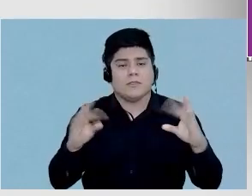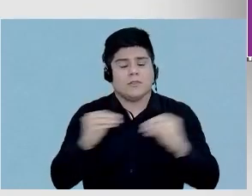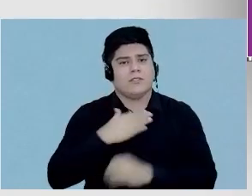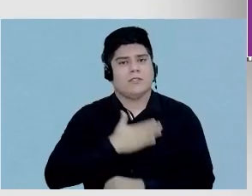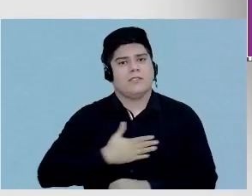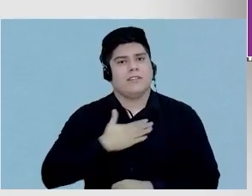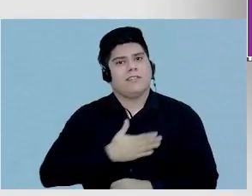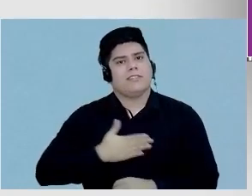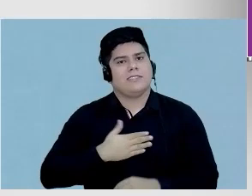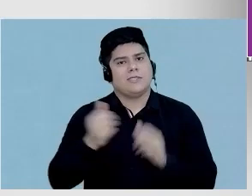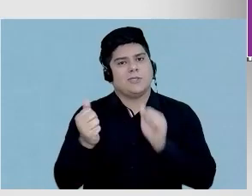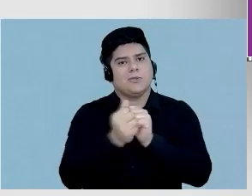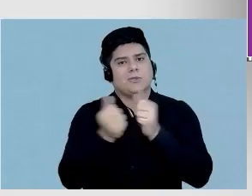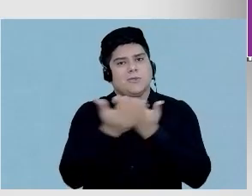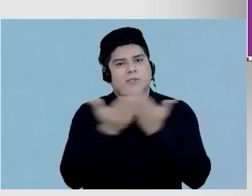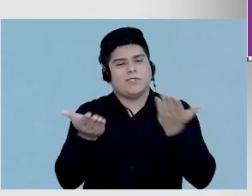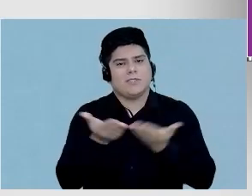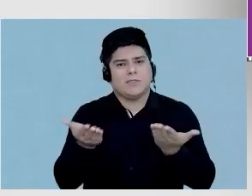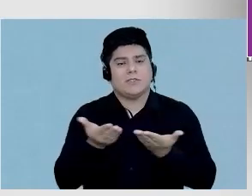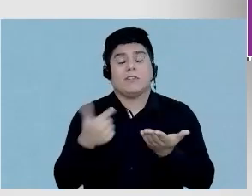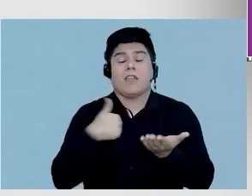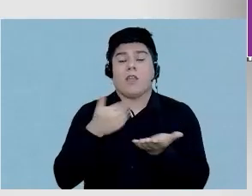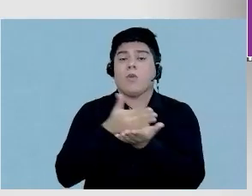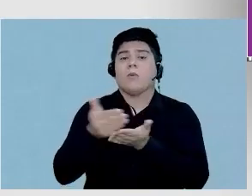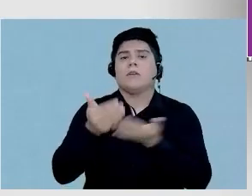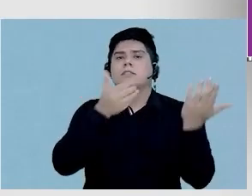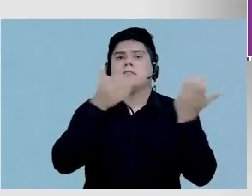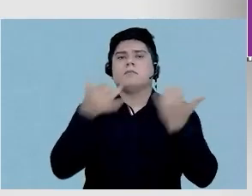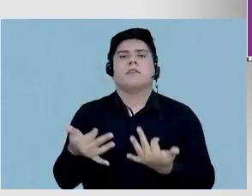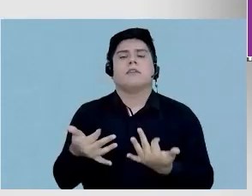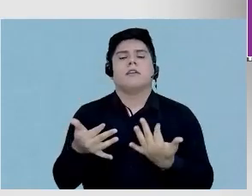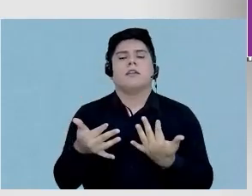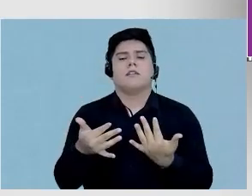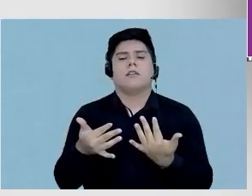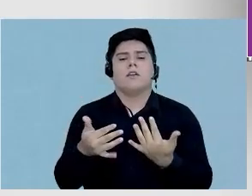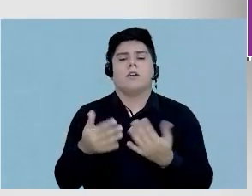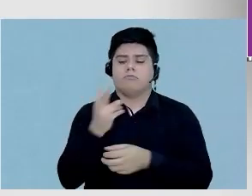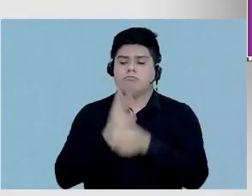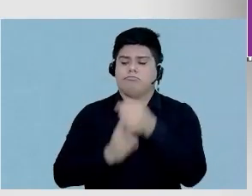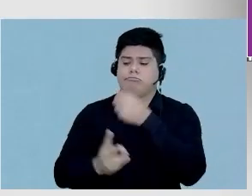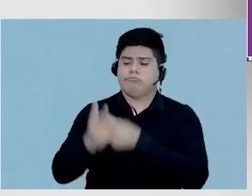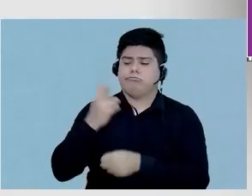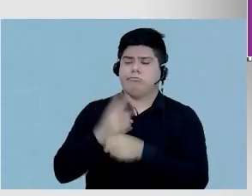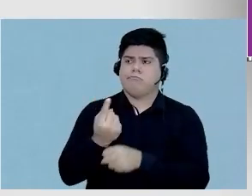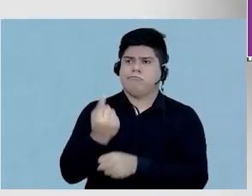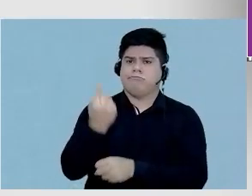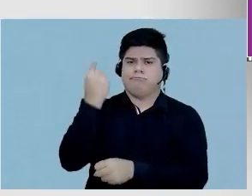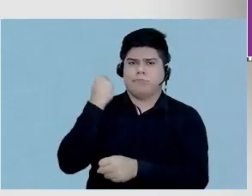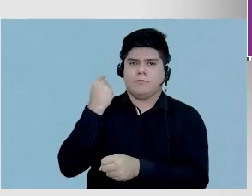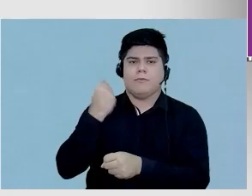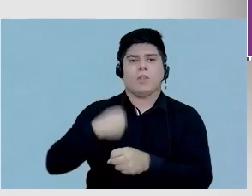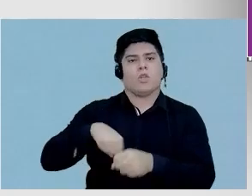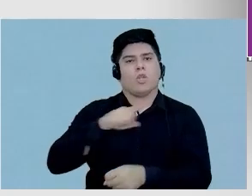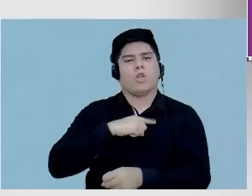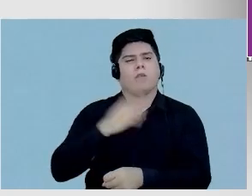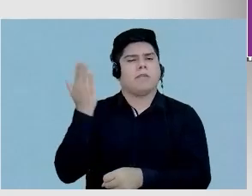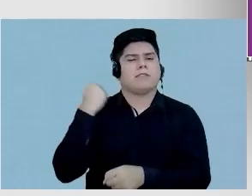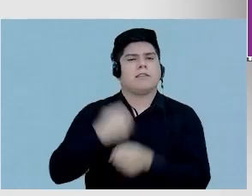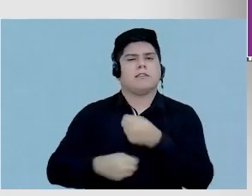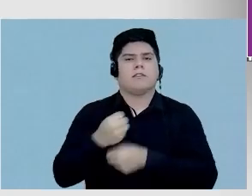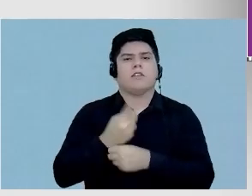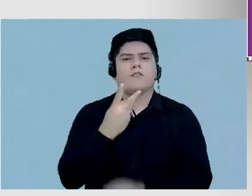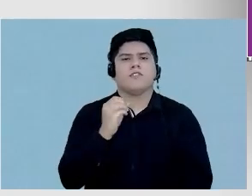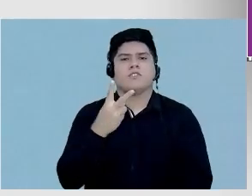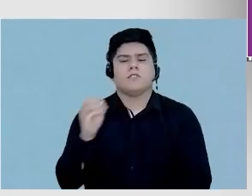com vocês hoje. E eu vou começar a minha fala, vou voltar há dois anos na linha do tempo. A gente estava em 2020, né? No meio da